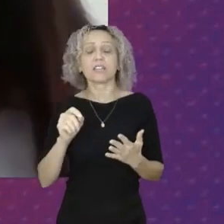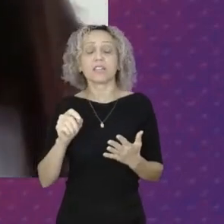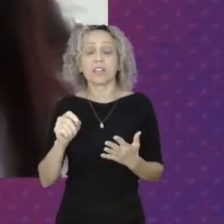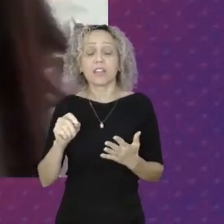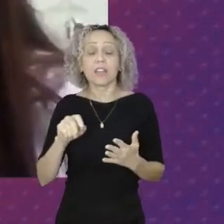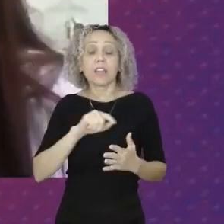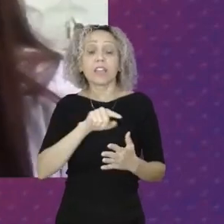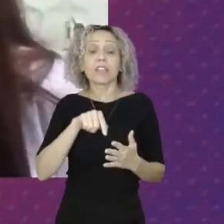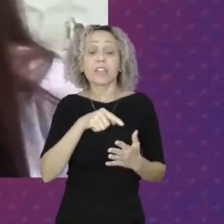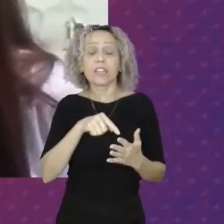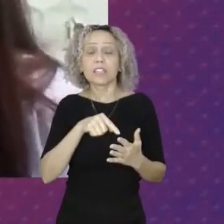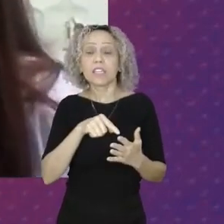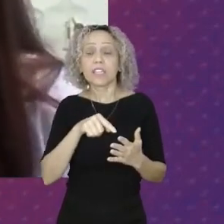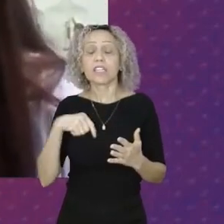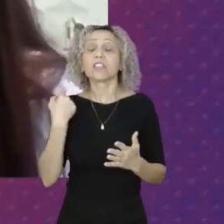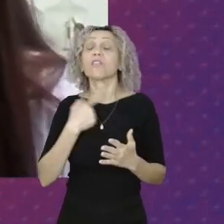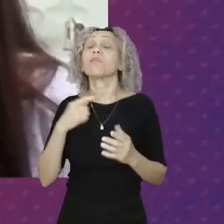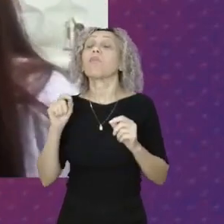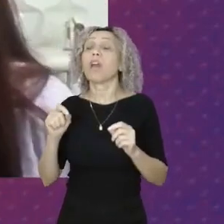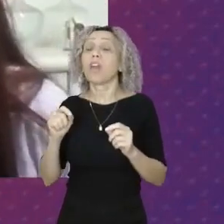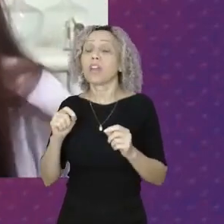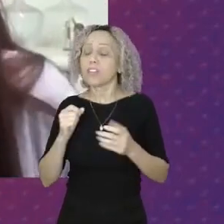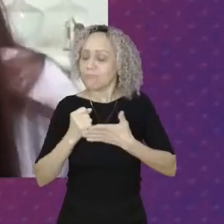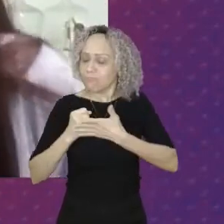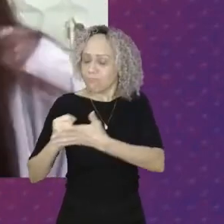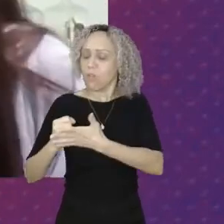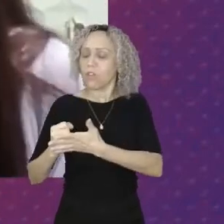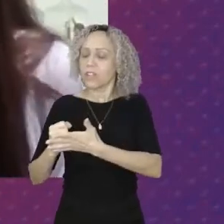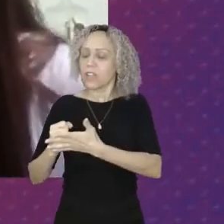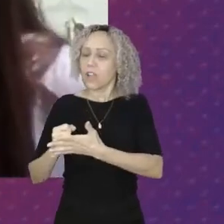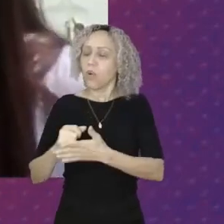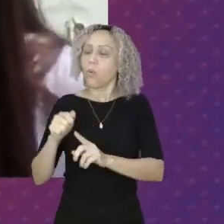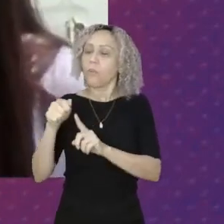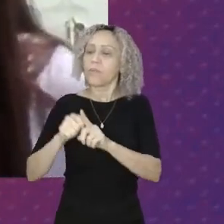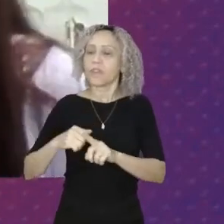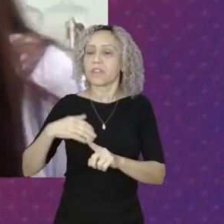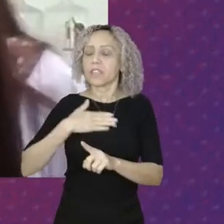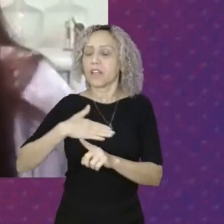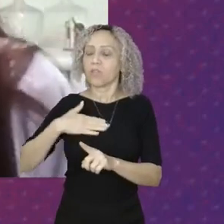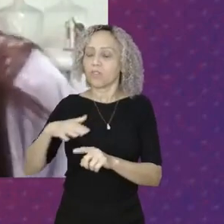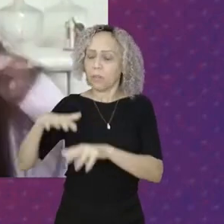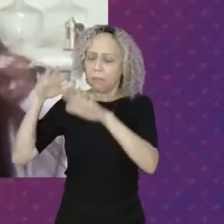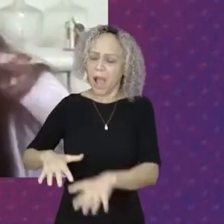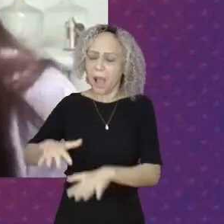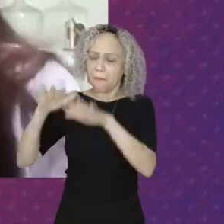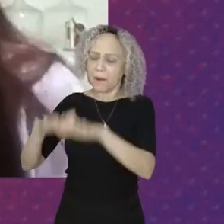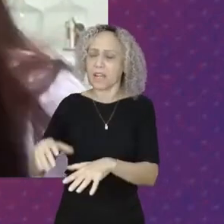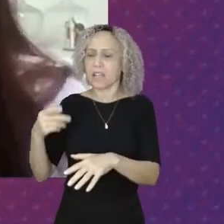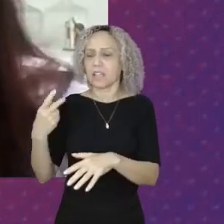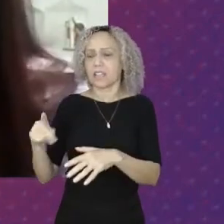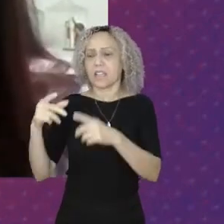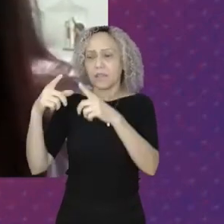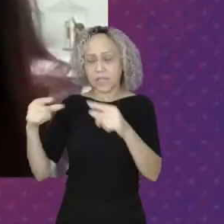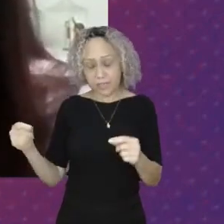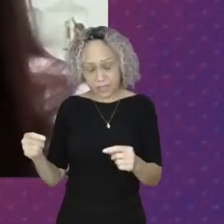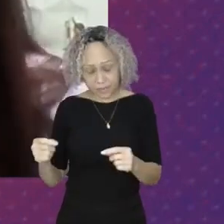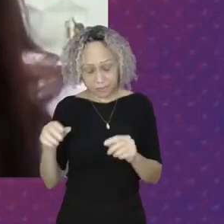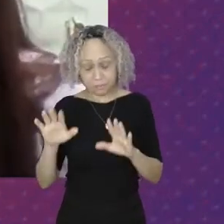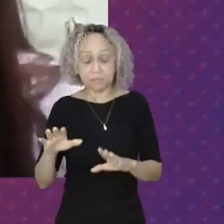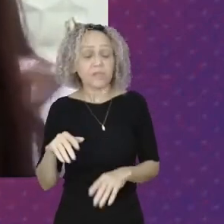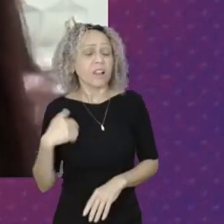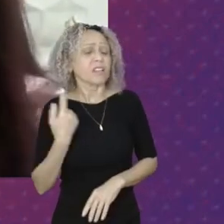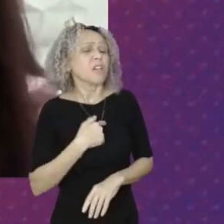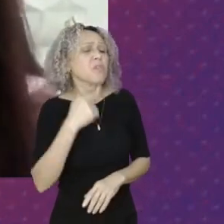agosto Ao mesmo tempo Nós estamos Posicionando Que projeto É esse Que nós queremos